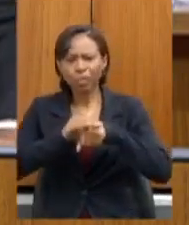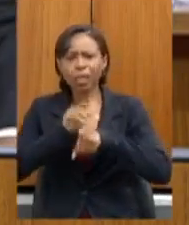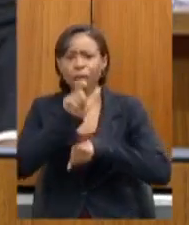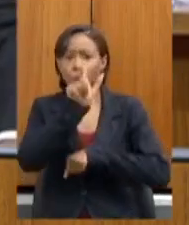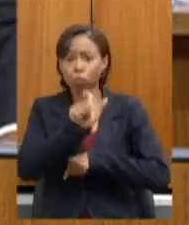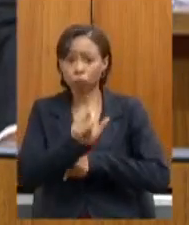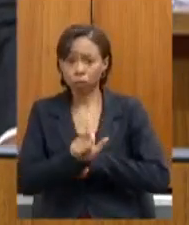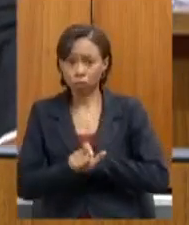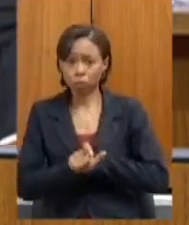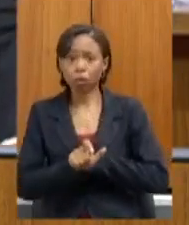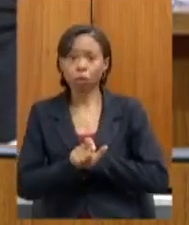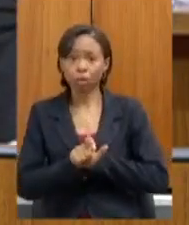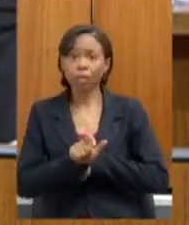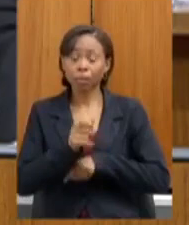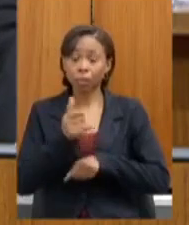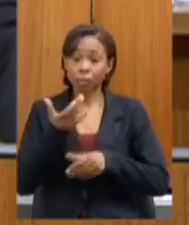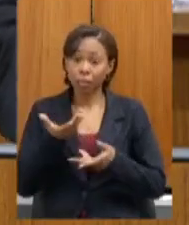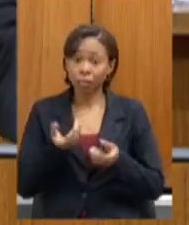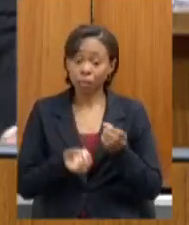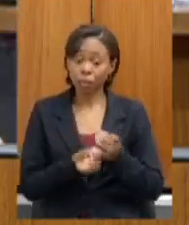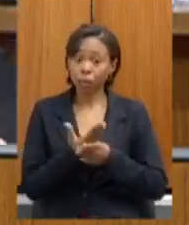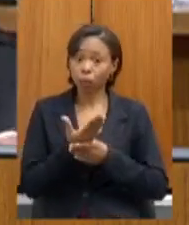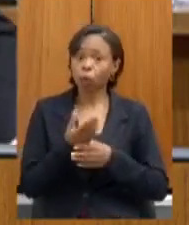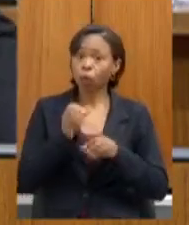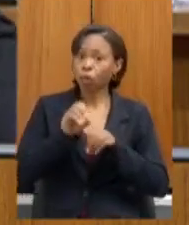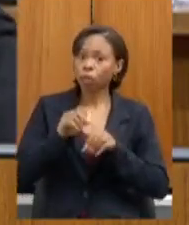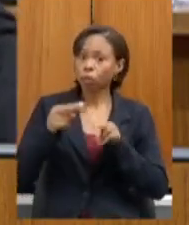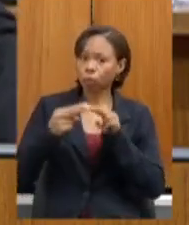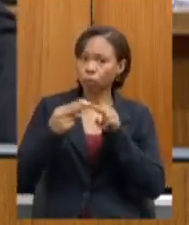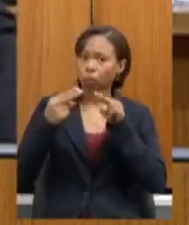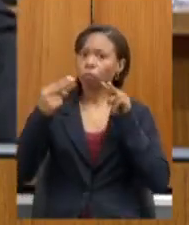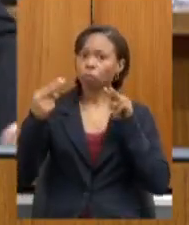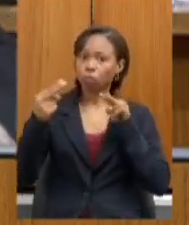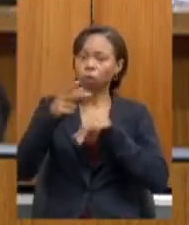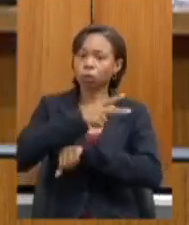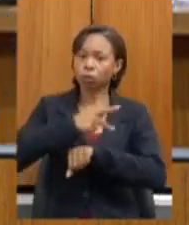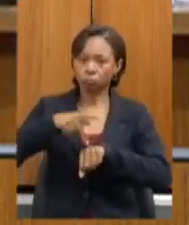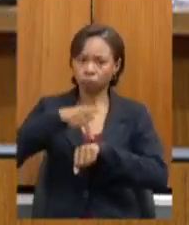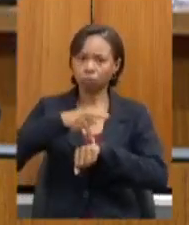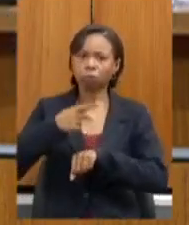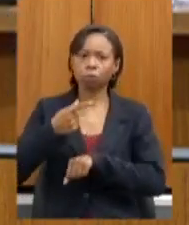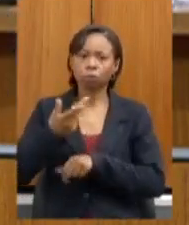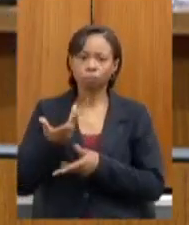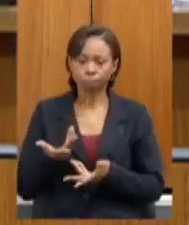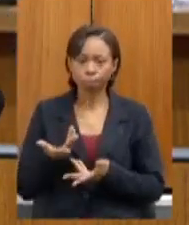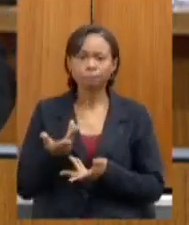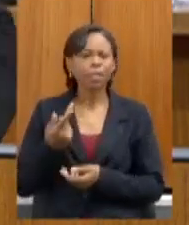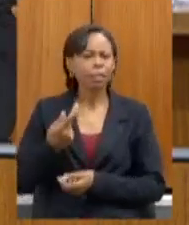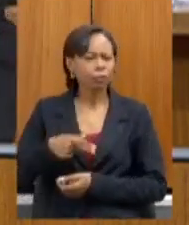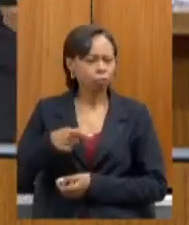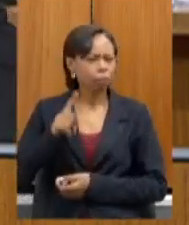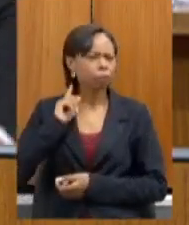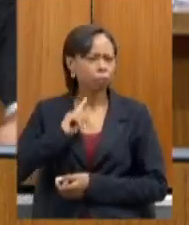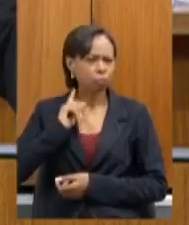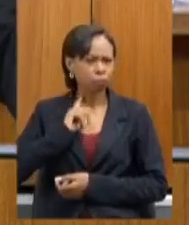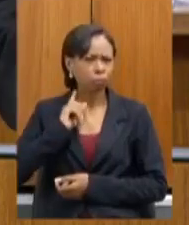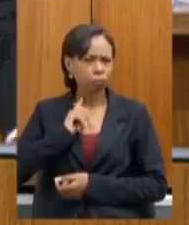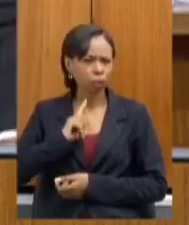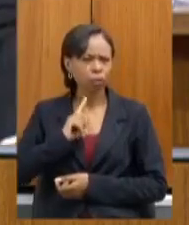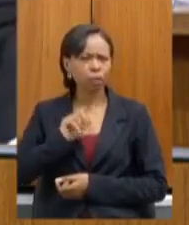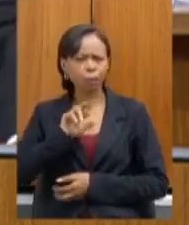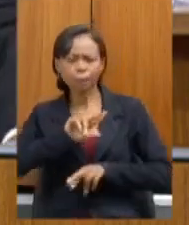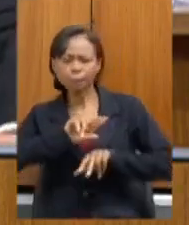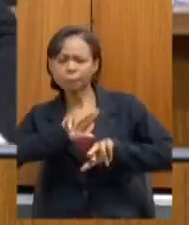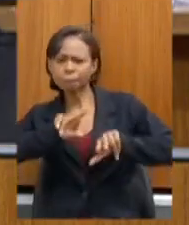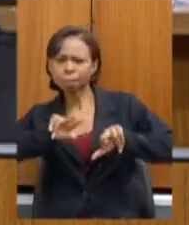um ensino remoto referência no país mesmo tendo Minas uma realidade muito heterogênea entre